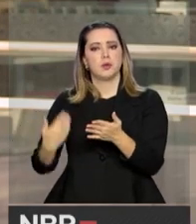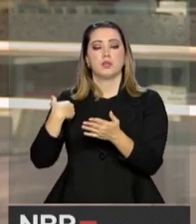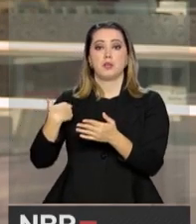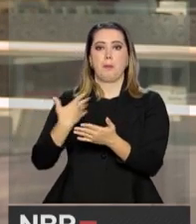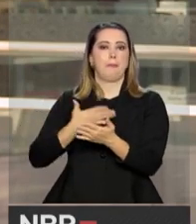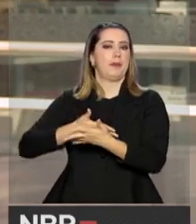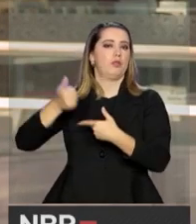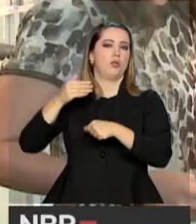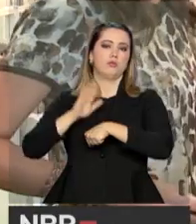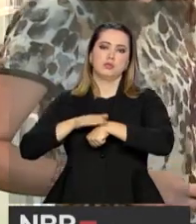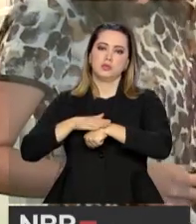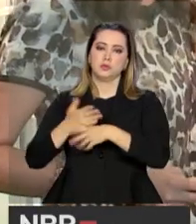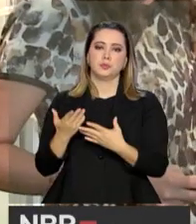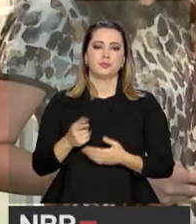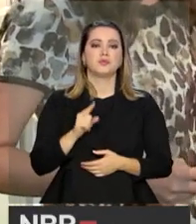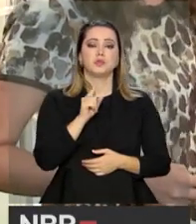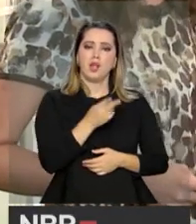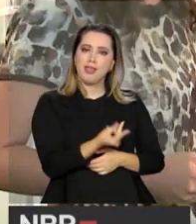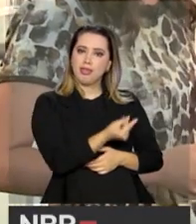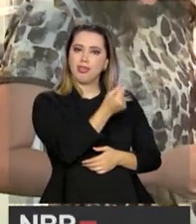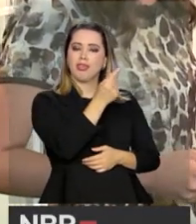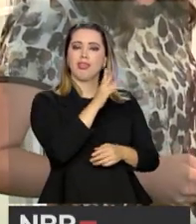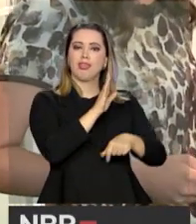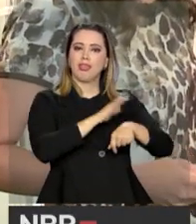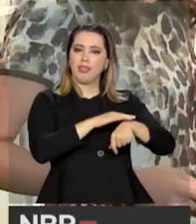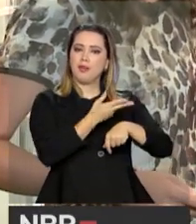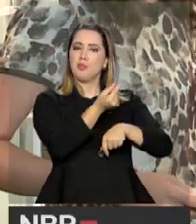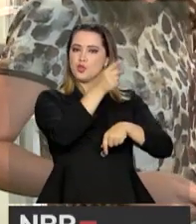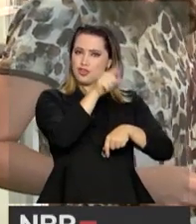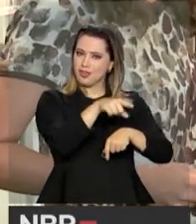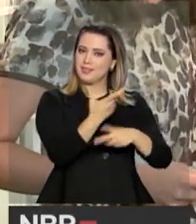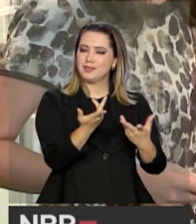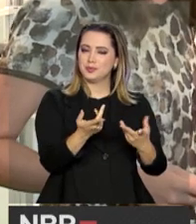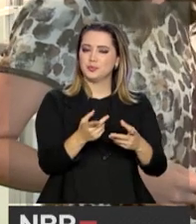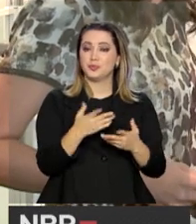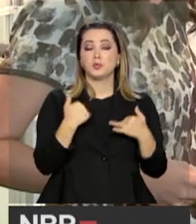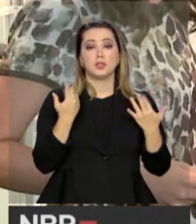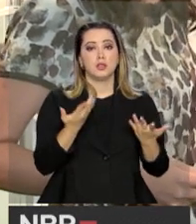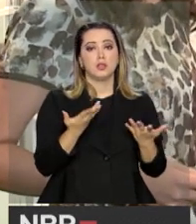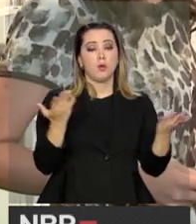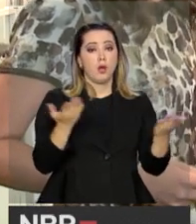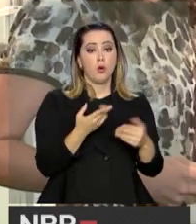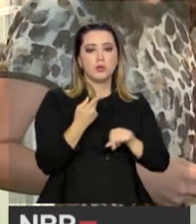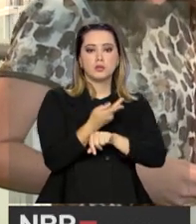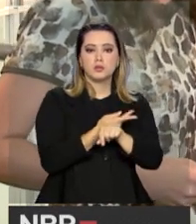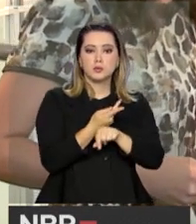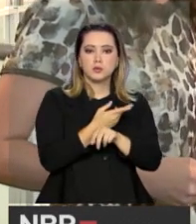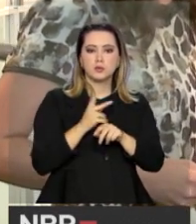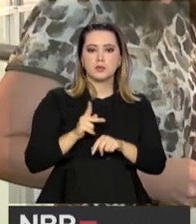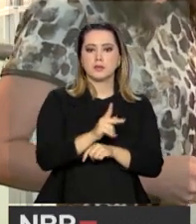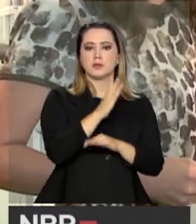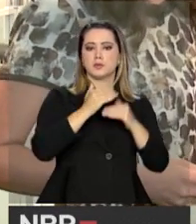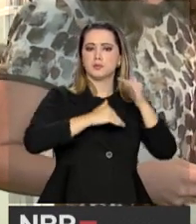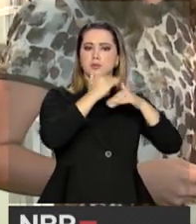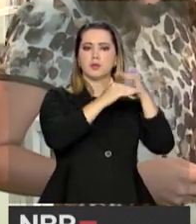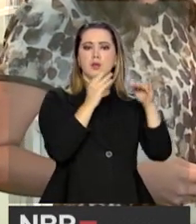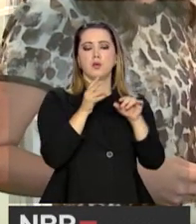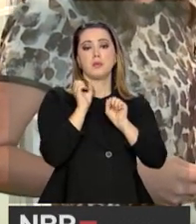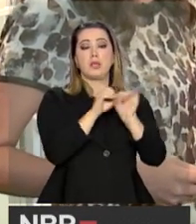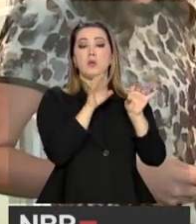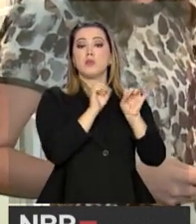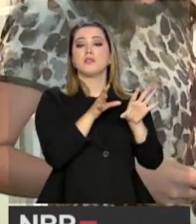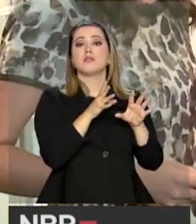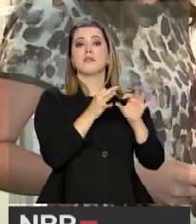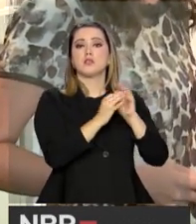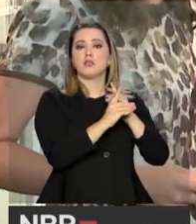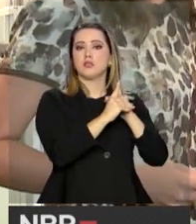tempo e espaço. E tempo é dinheiro também, né, professor? Com certeza. Agora, com essa grande procura, cada vez maior, pela educação